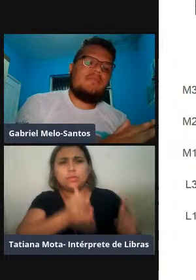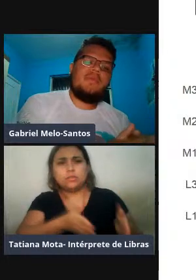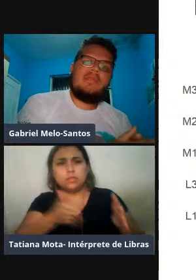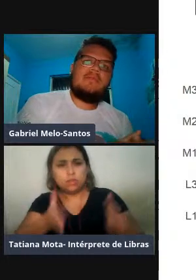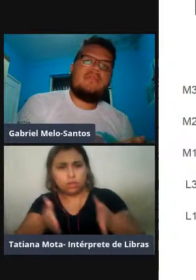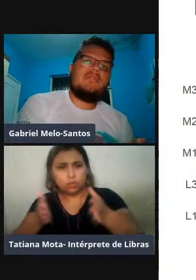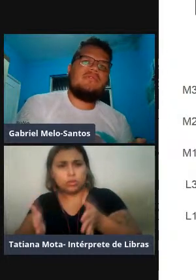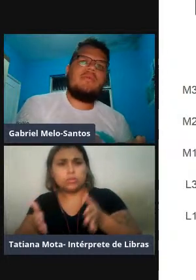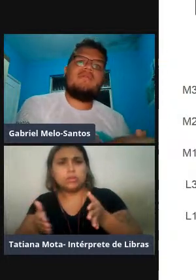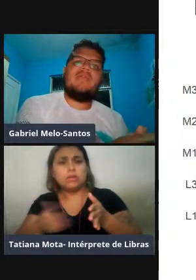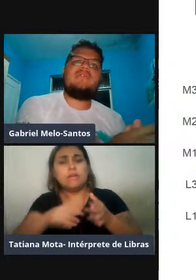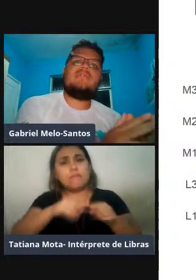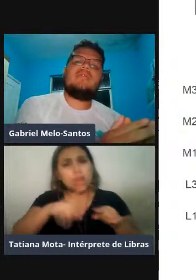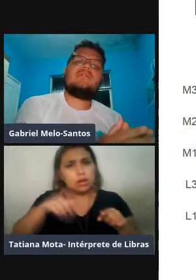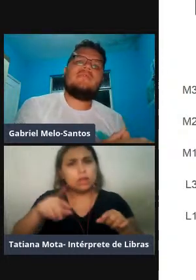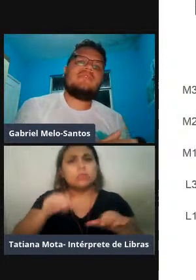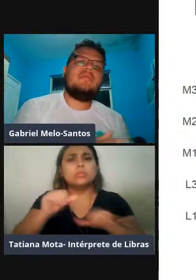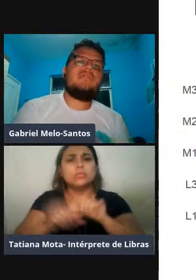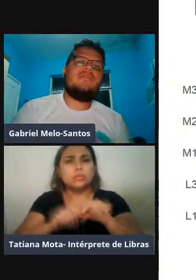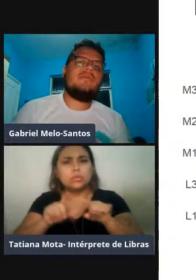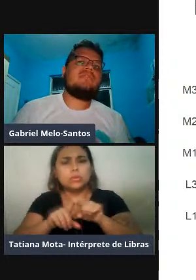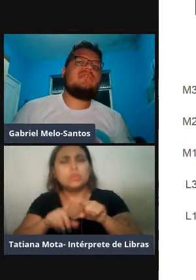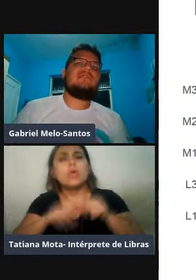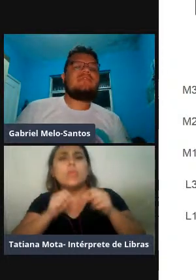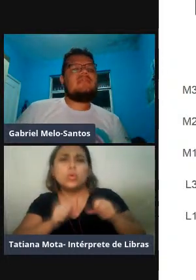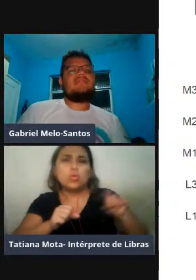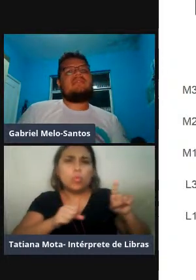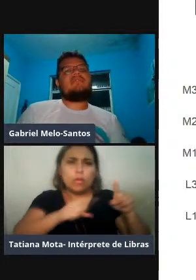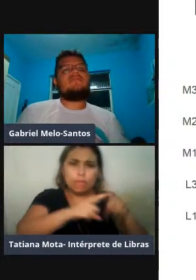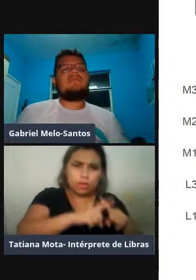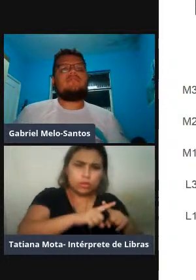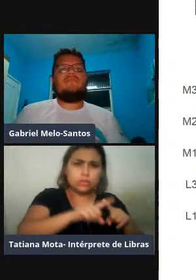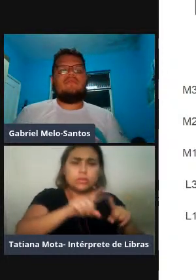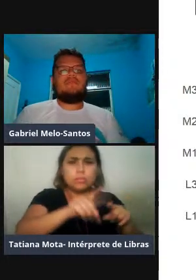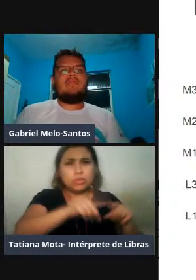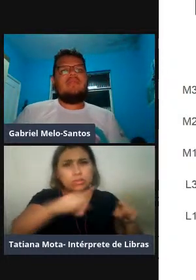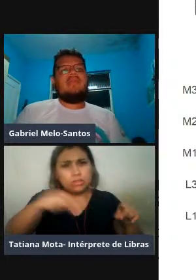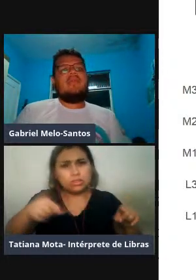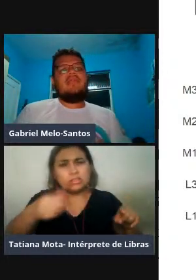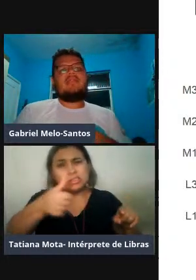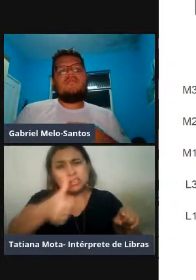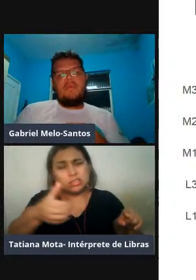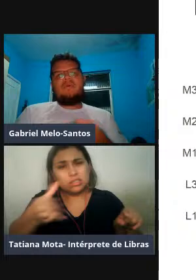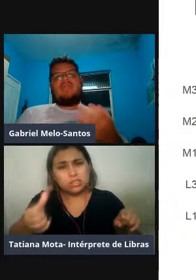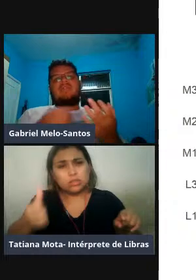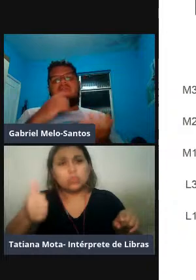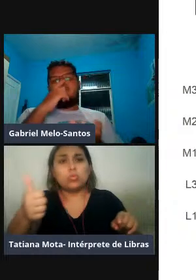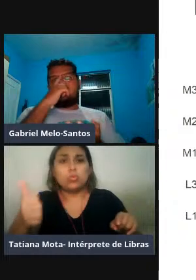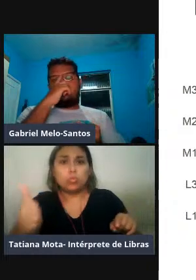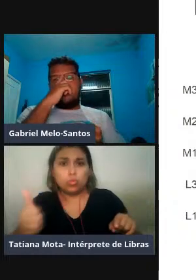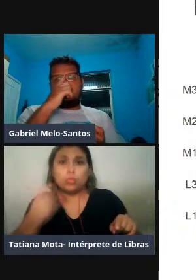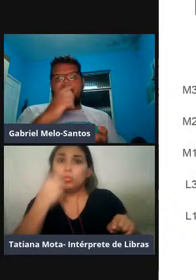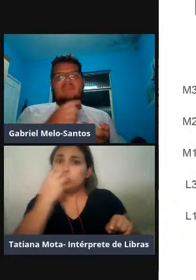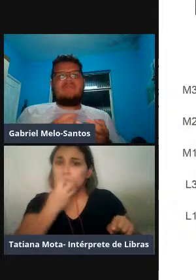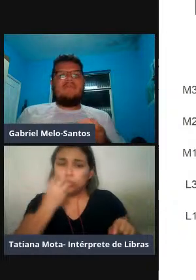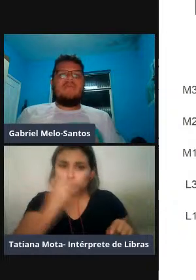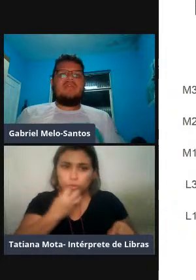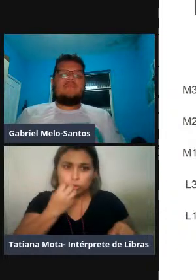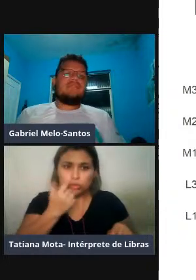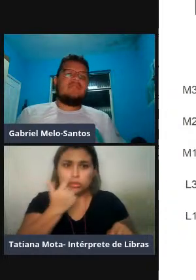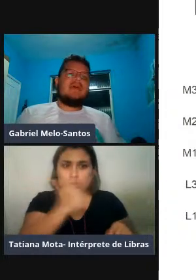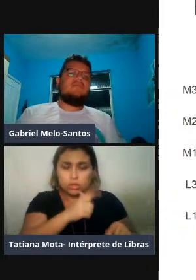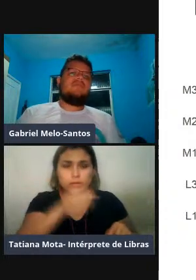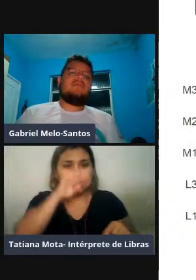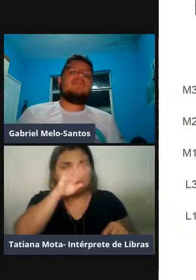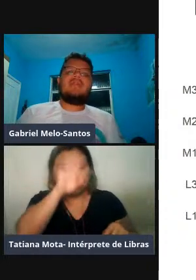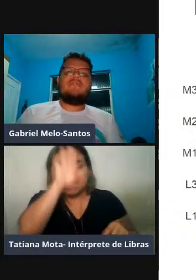os assovios poderiam ser emitidos uma vez e a sequência mais longa tinha 161 assovios. Então, por que que esses assovios emitiam